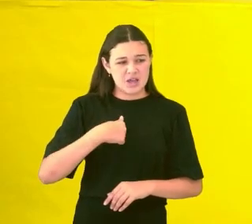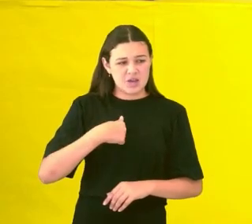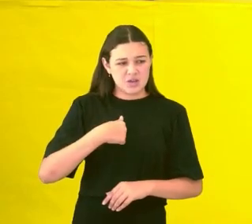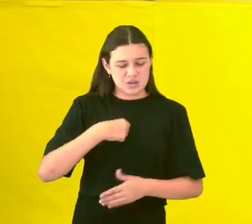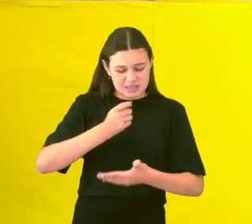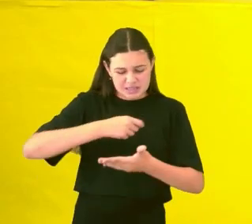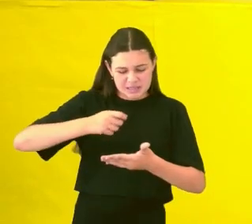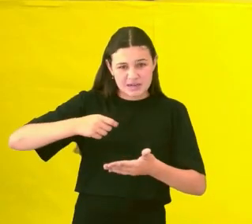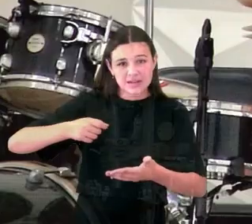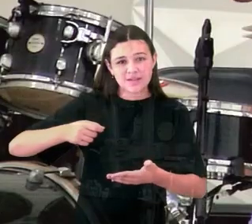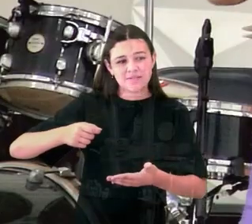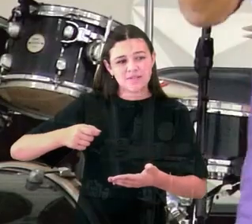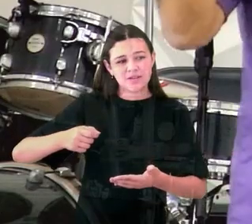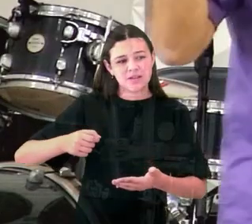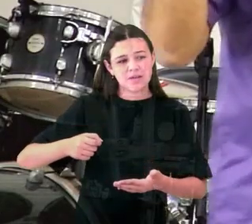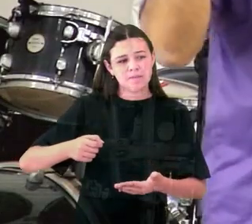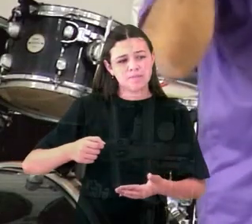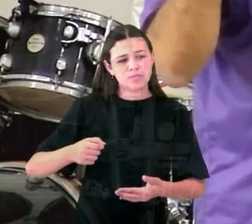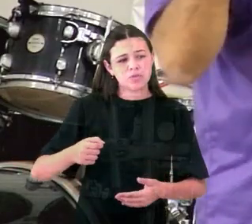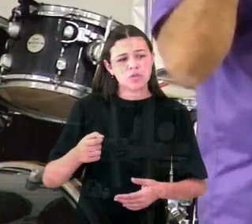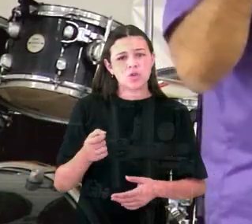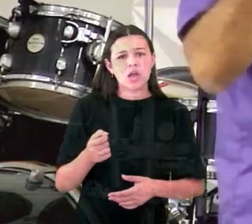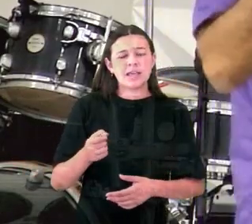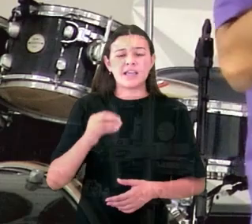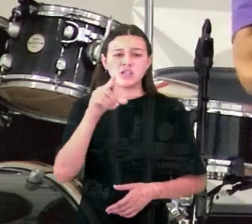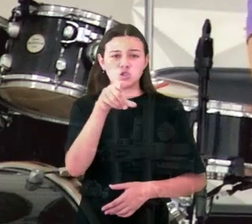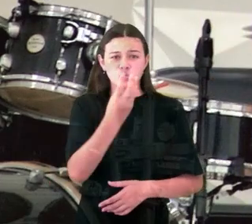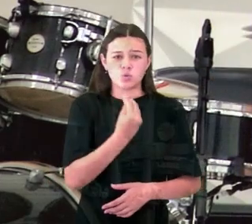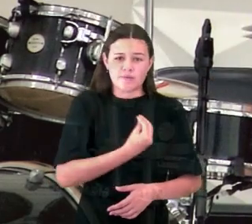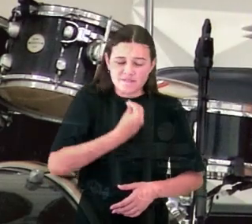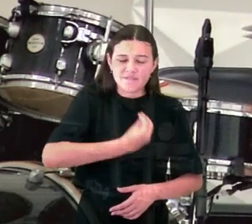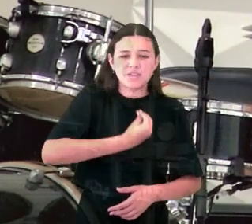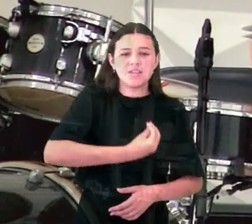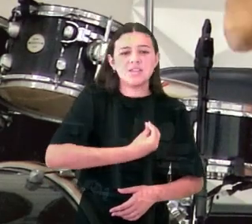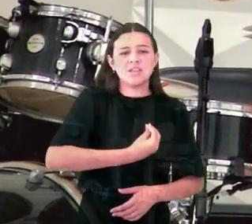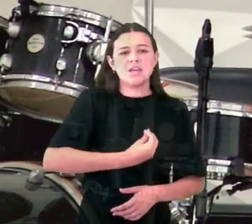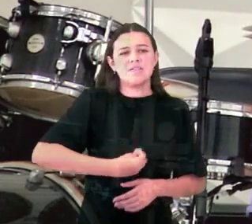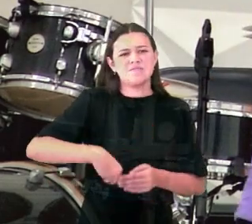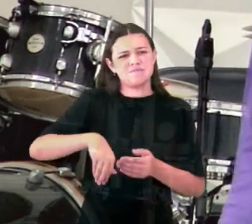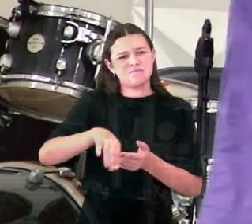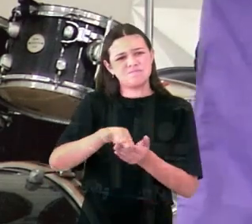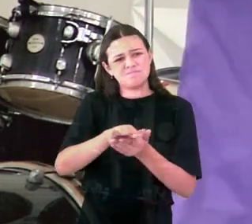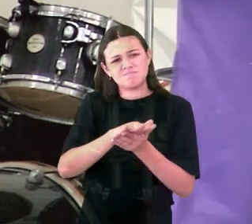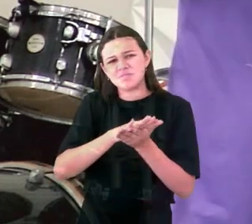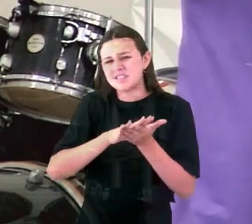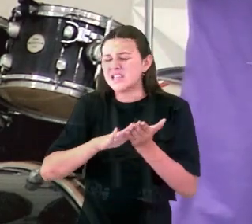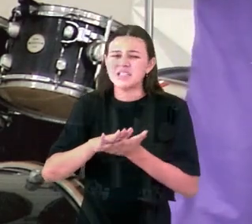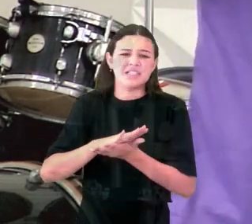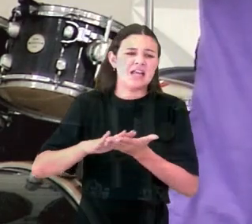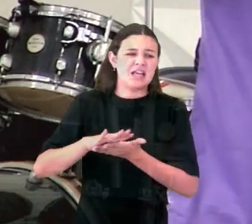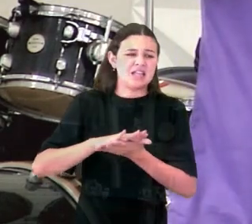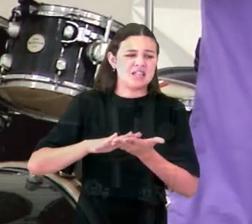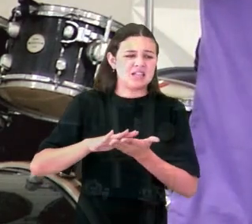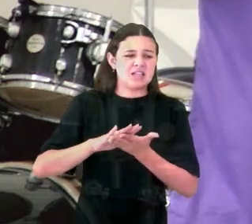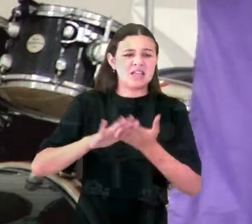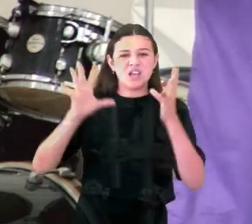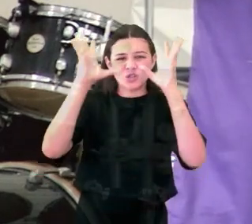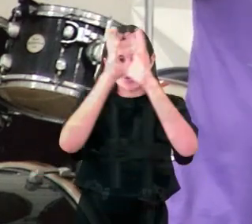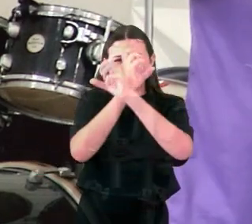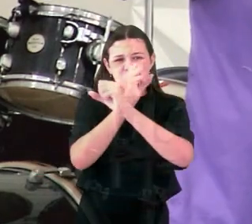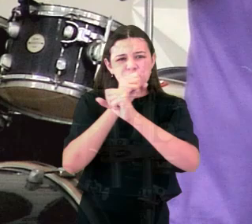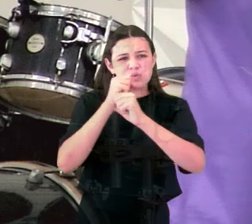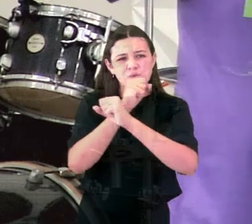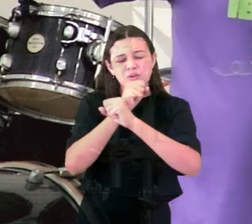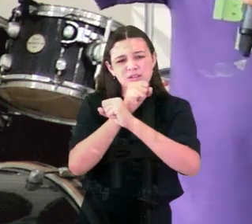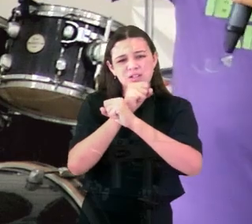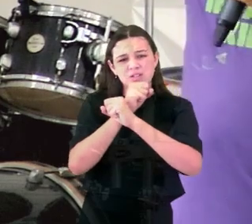vazia. Parece que a escuridão tomou conta de tudo. Mas eu quero só que você creia que onde há o Espírito Santo de Deus, aí há